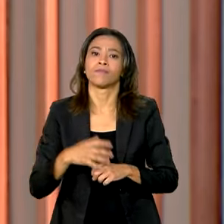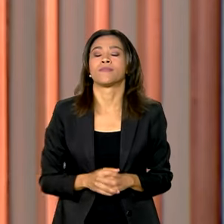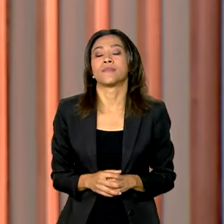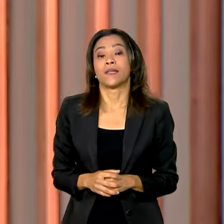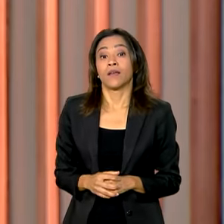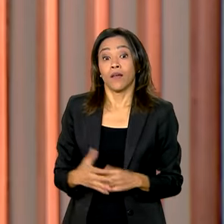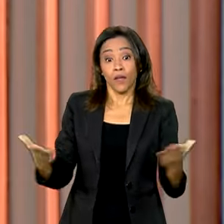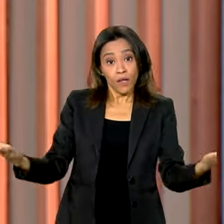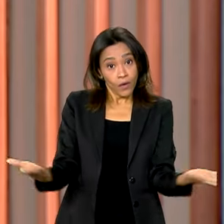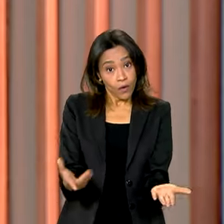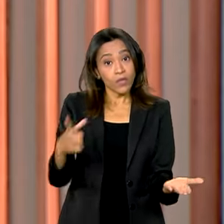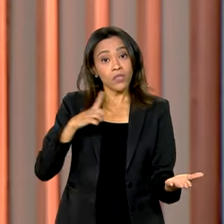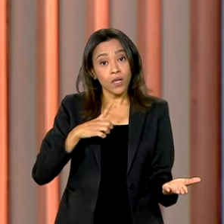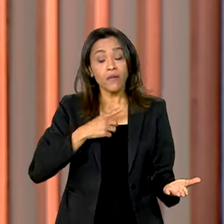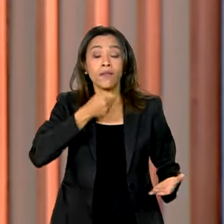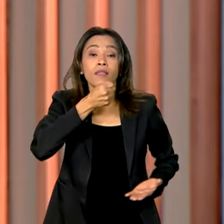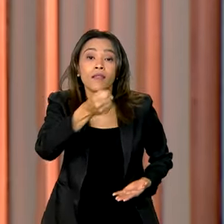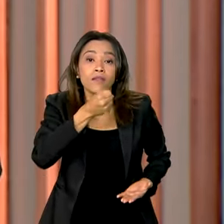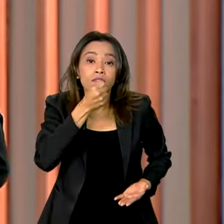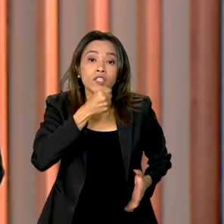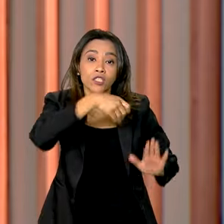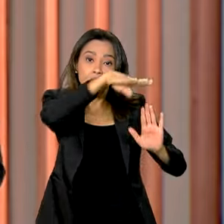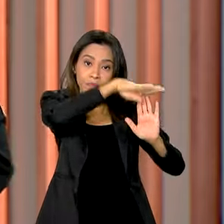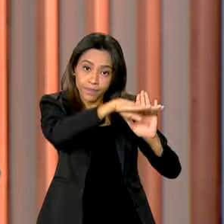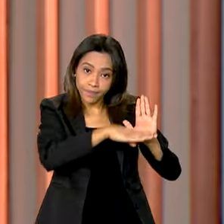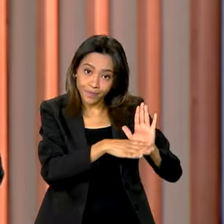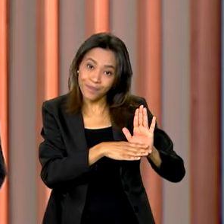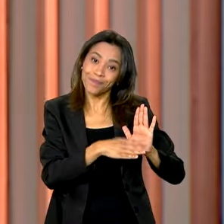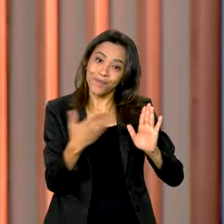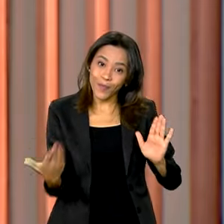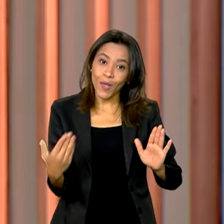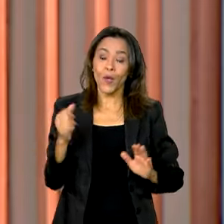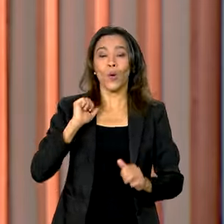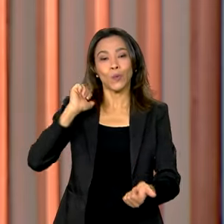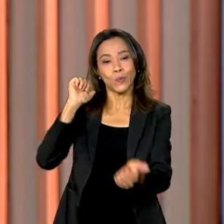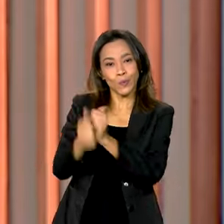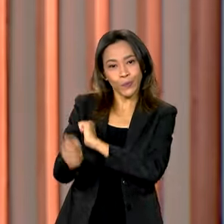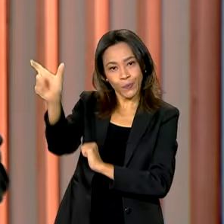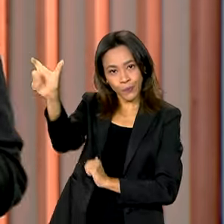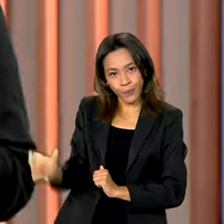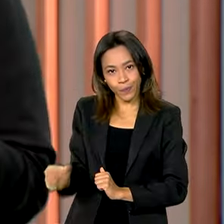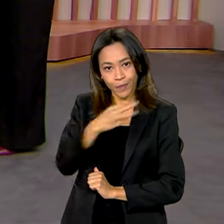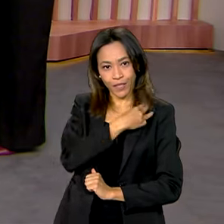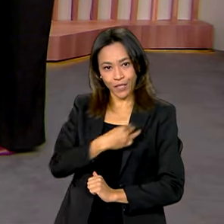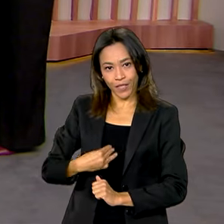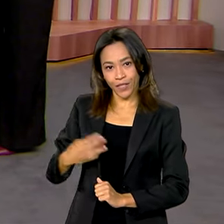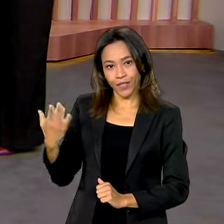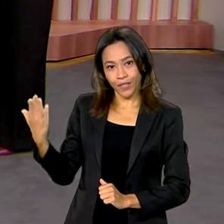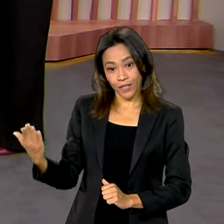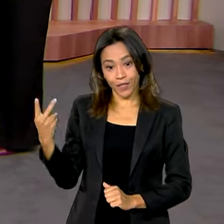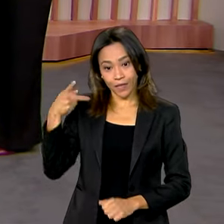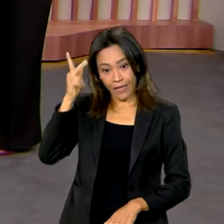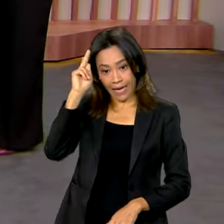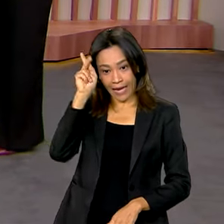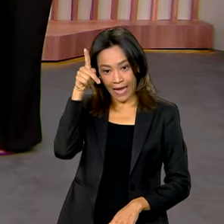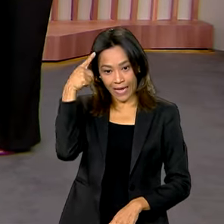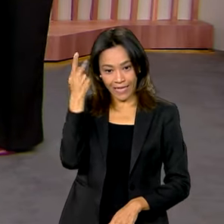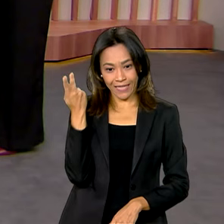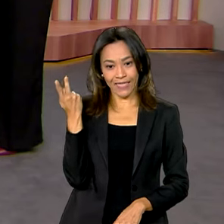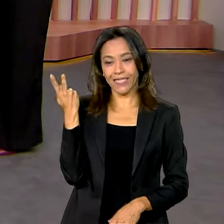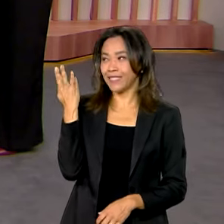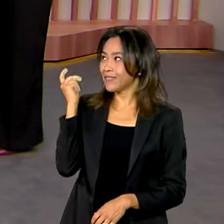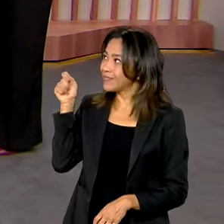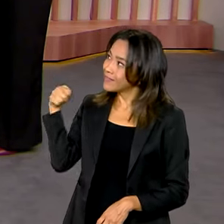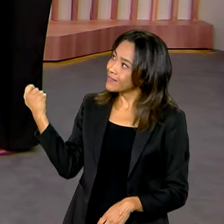hoje teve Bom Dia Ministro aqui no Canal Gov com André Fufuca do Esporte. A Karine Mello comandou o programa e já está aqui comigo